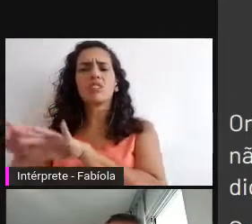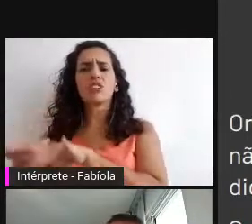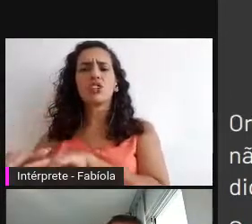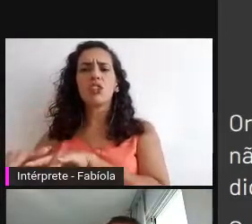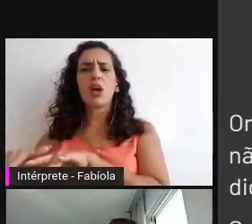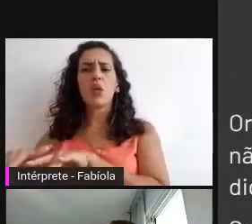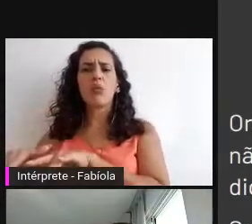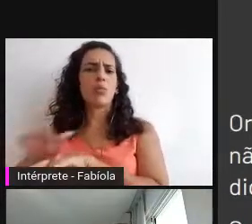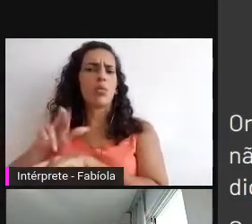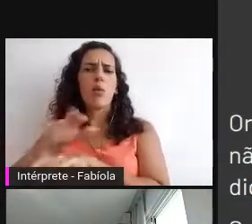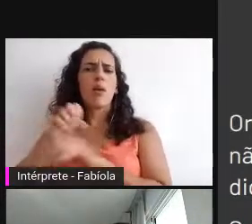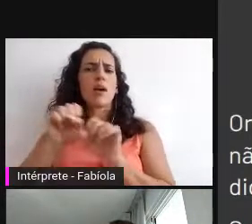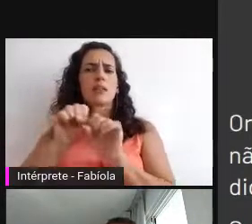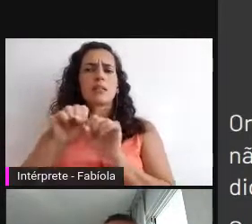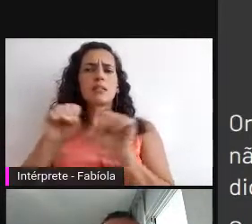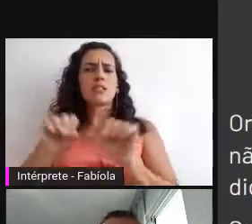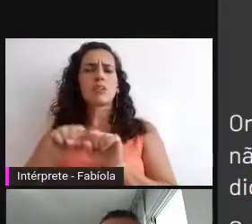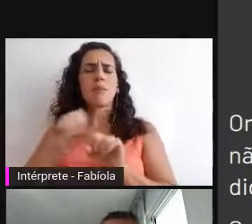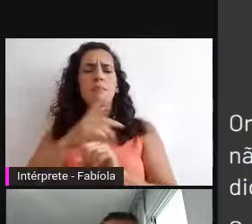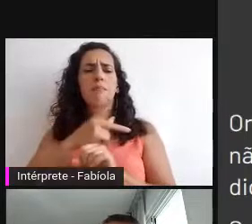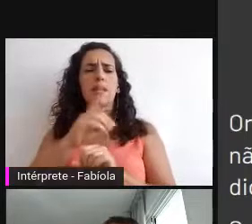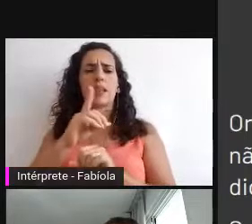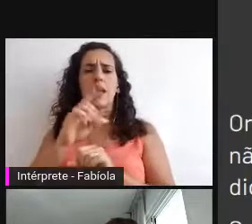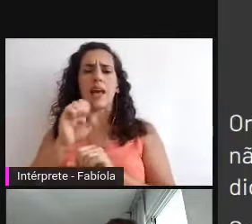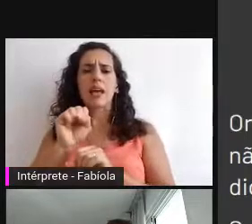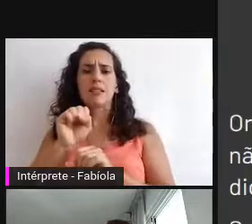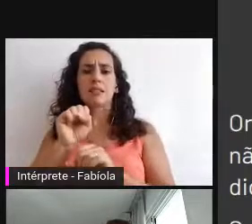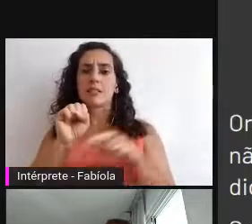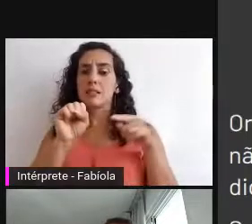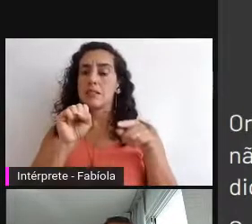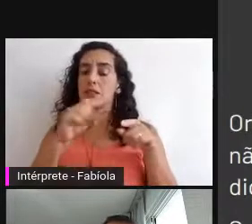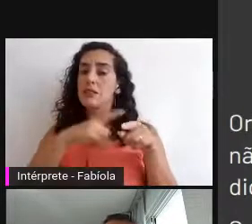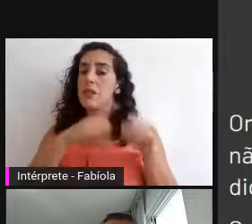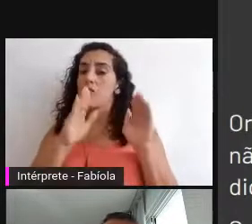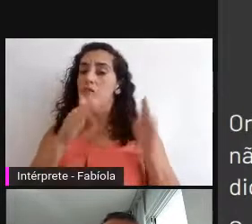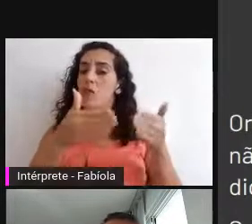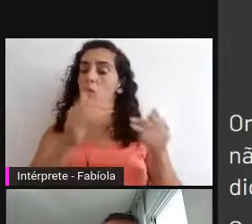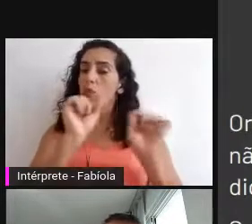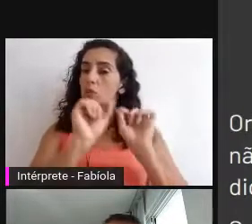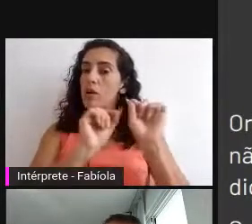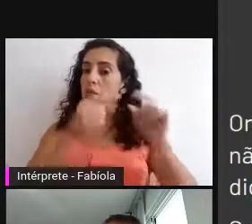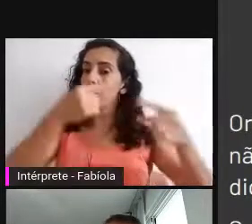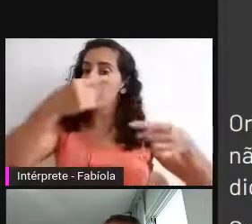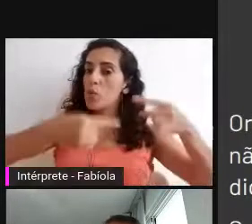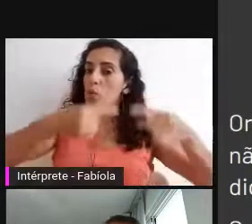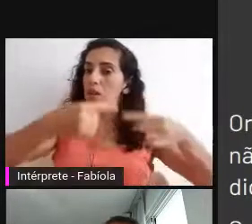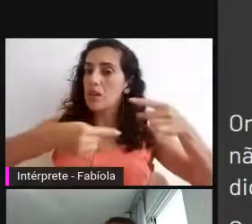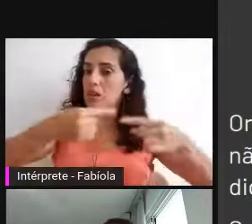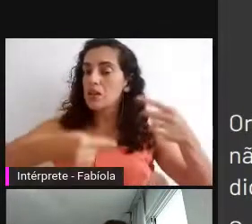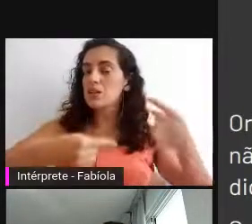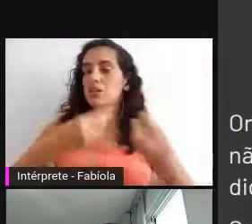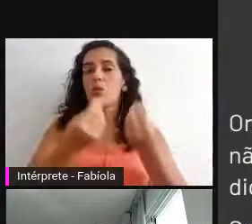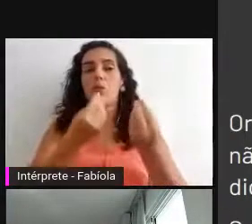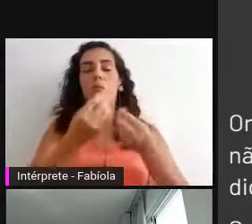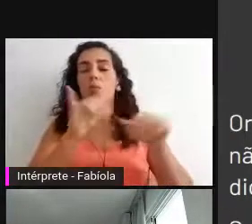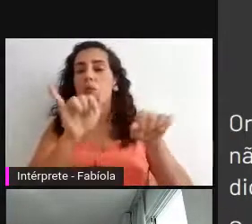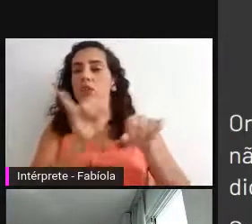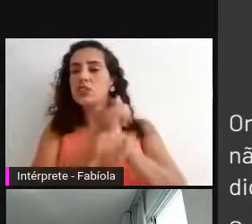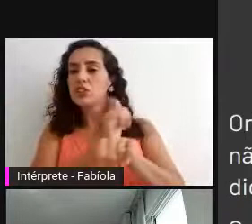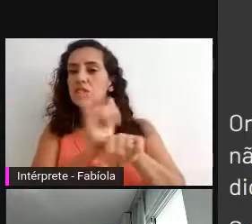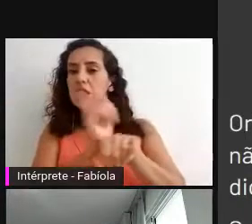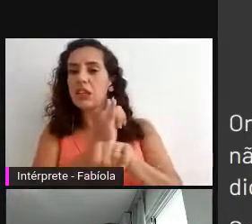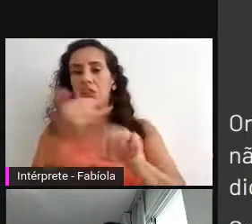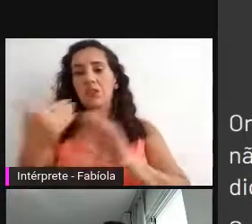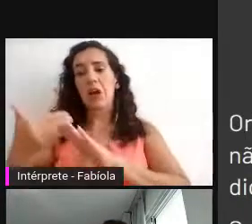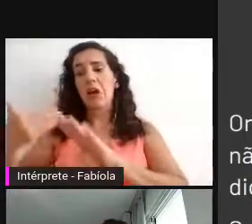PDS, ela está orientada às políticas. As estratégias de preservação digital que antes